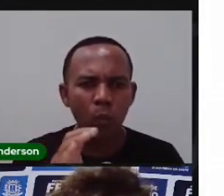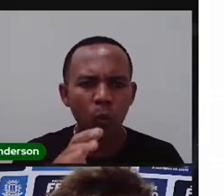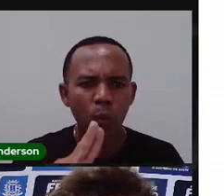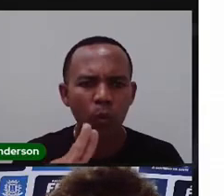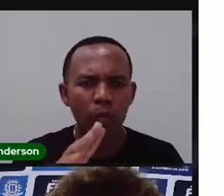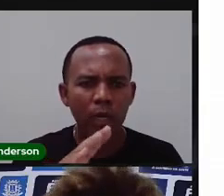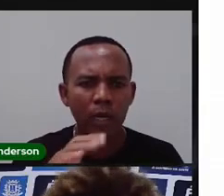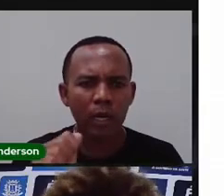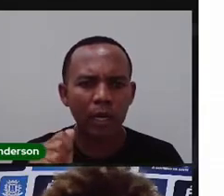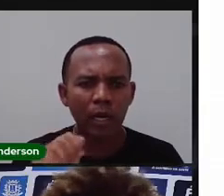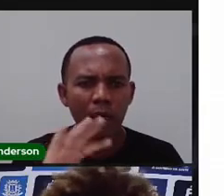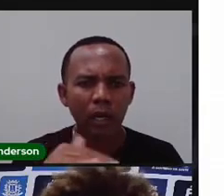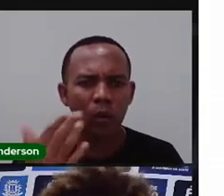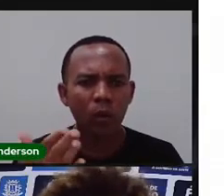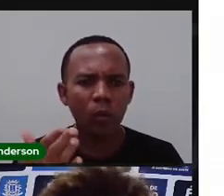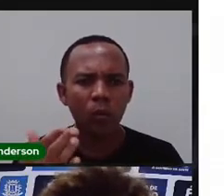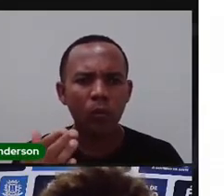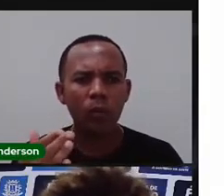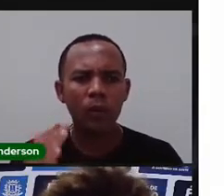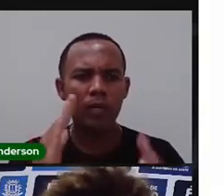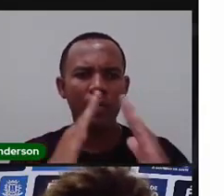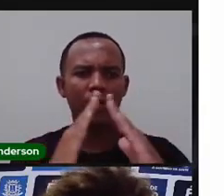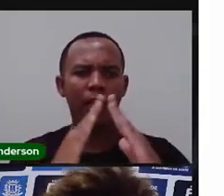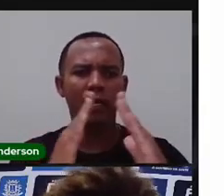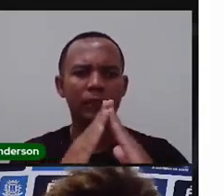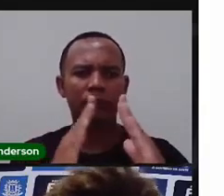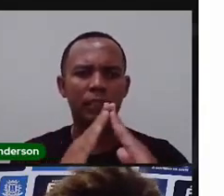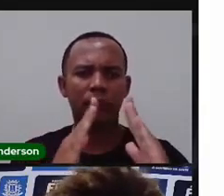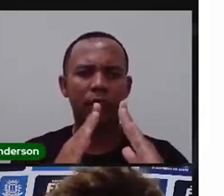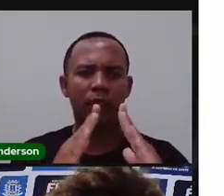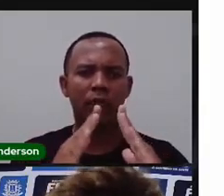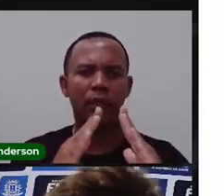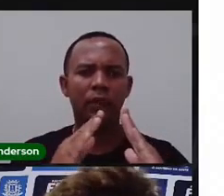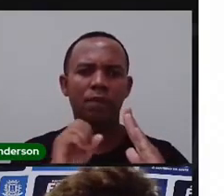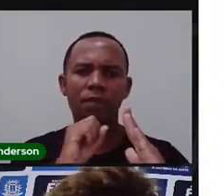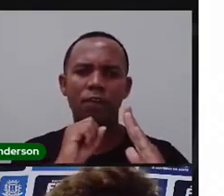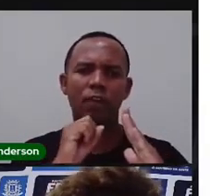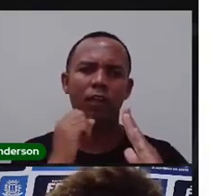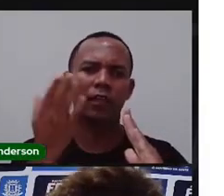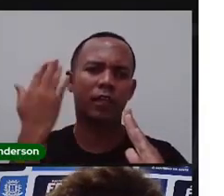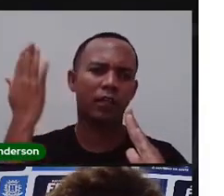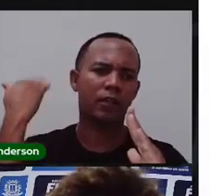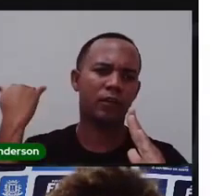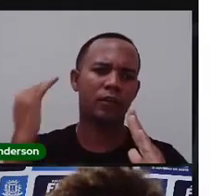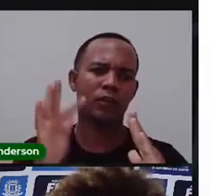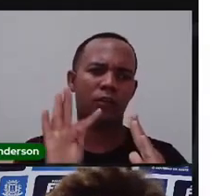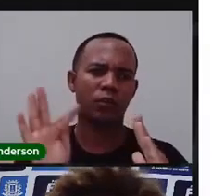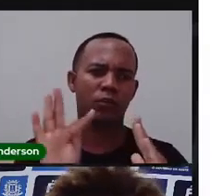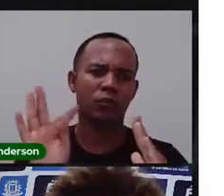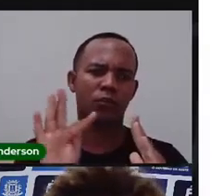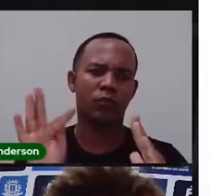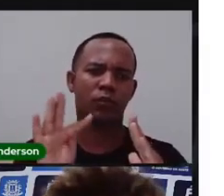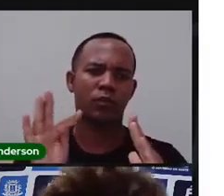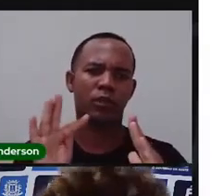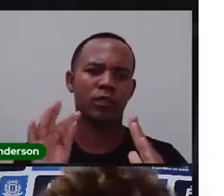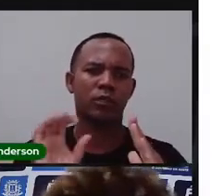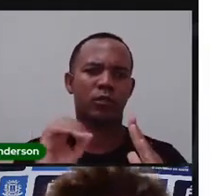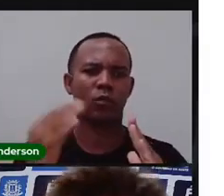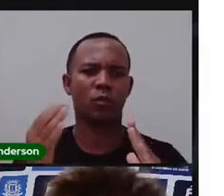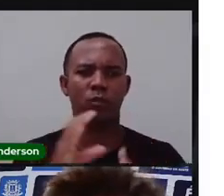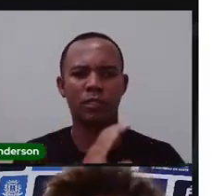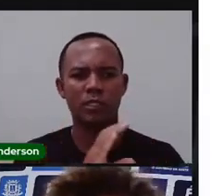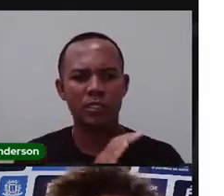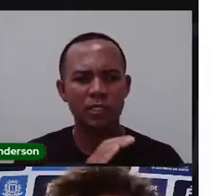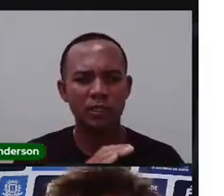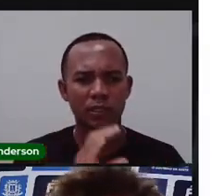Frois da Mota? Será que é a Igreja da Matriz, Nossa Senhora Santana? Então vamos lá. Aqui embaixo,